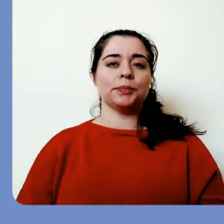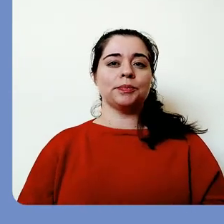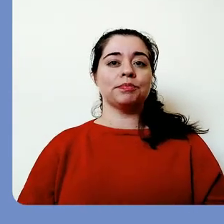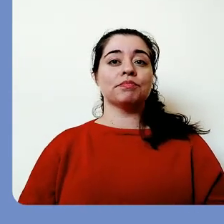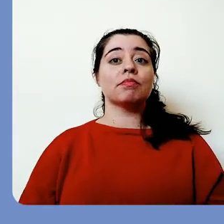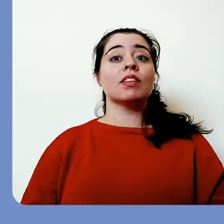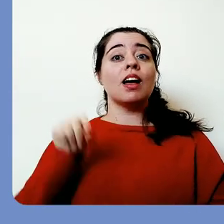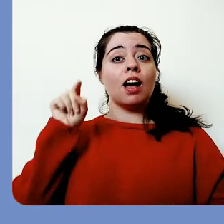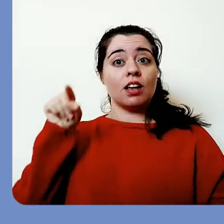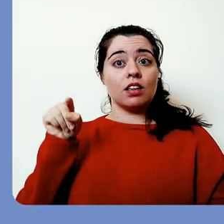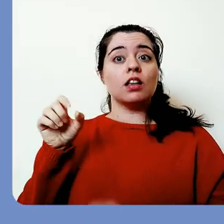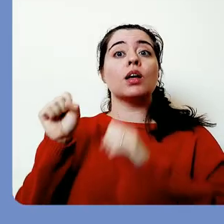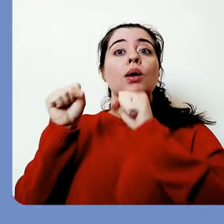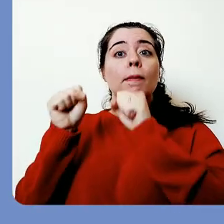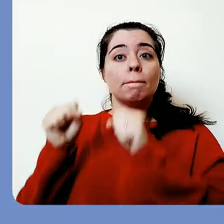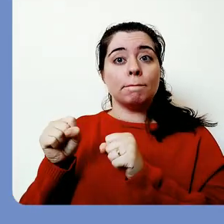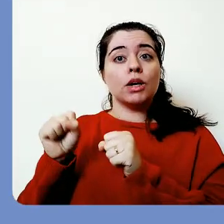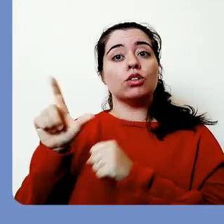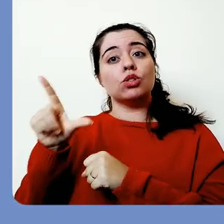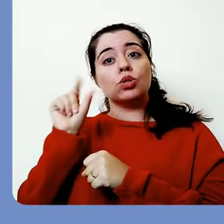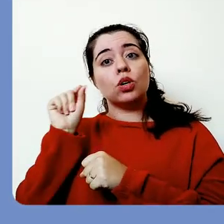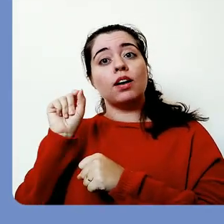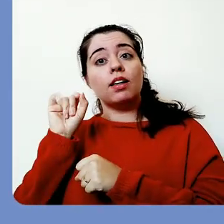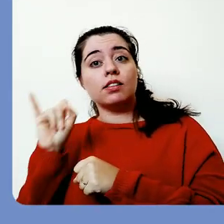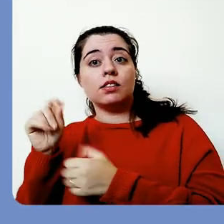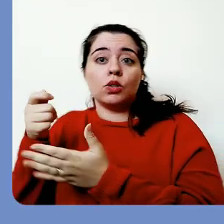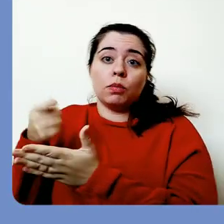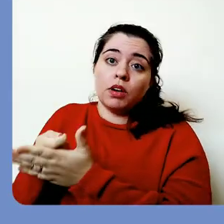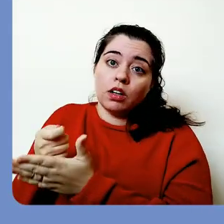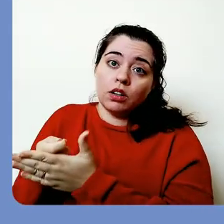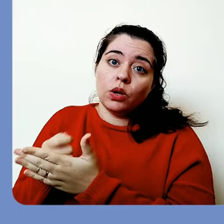Você também pode definir se esse campo é obrigatório ou não.